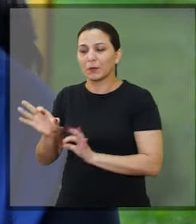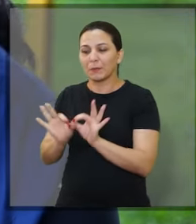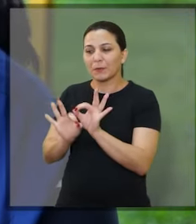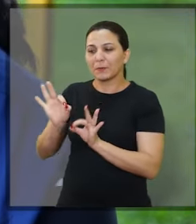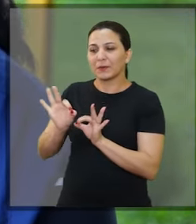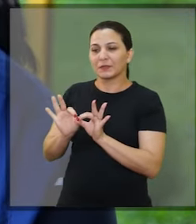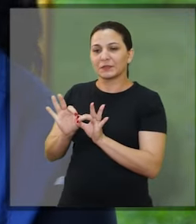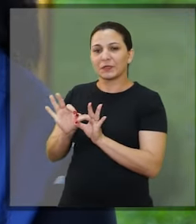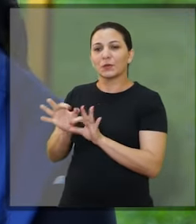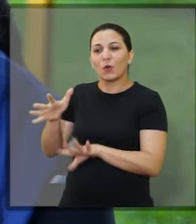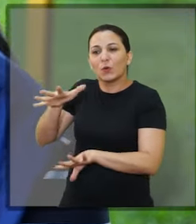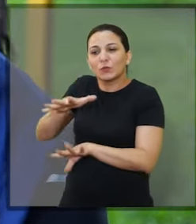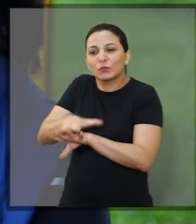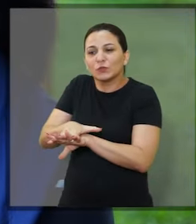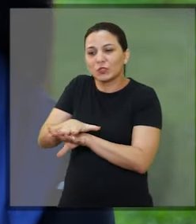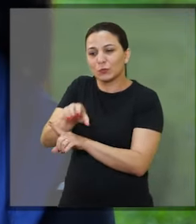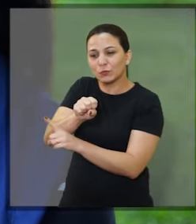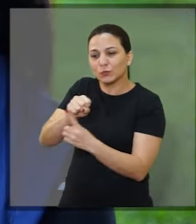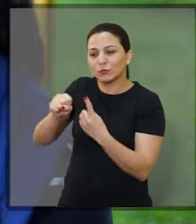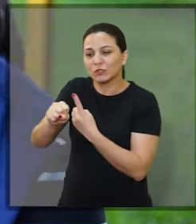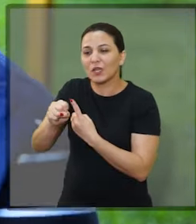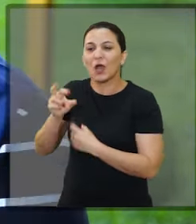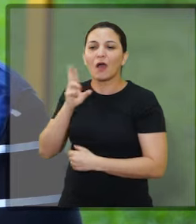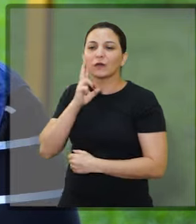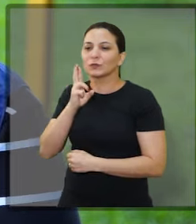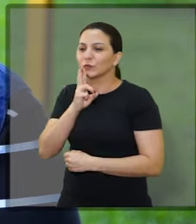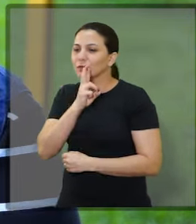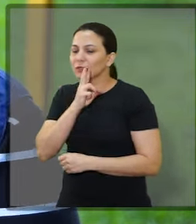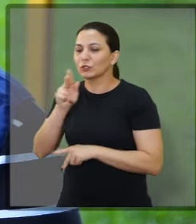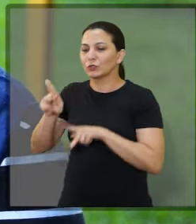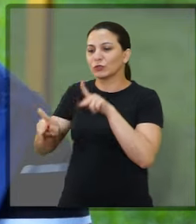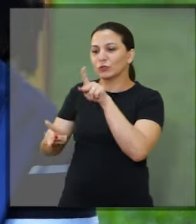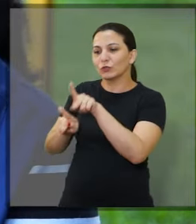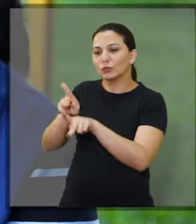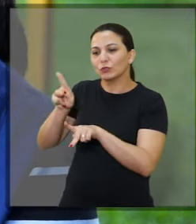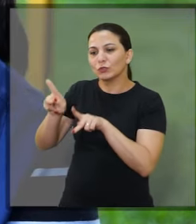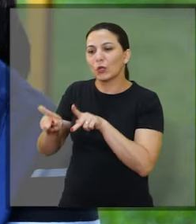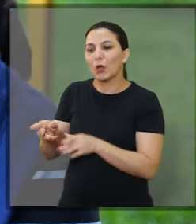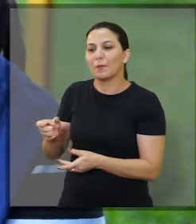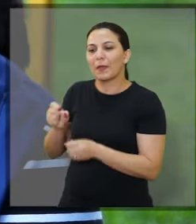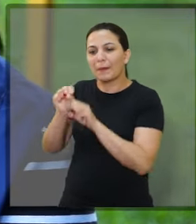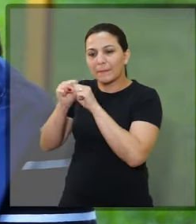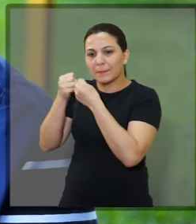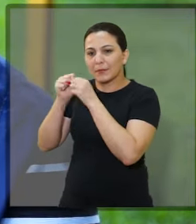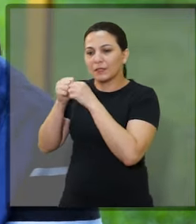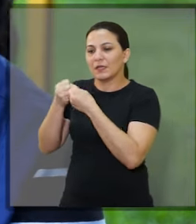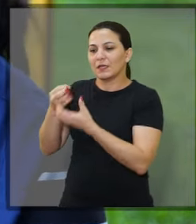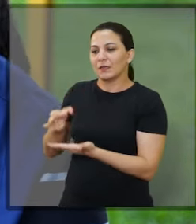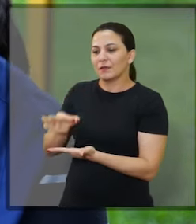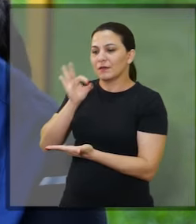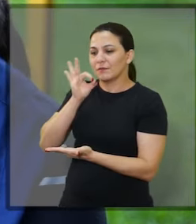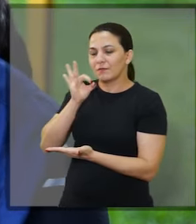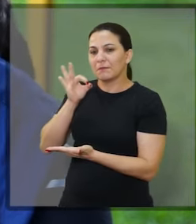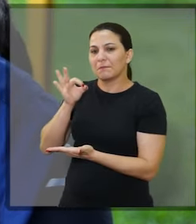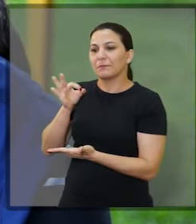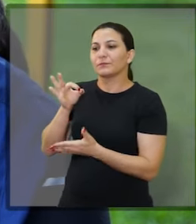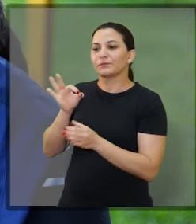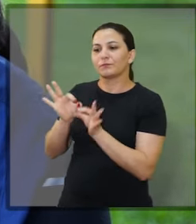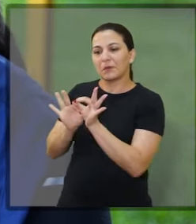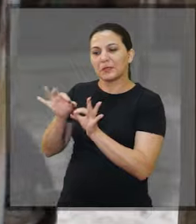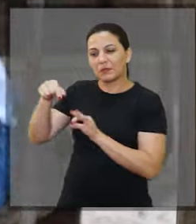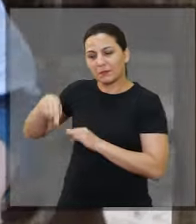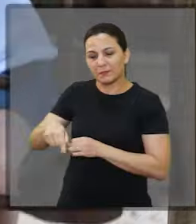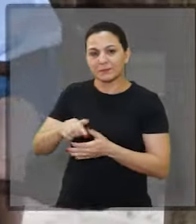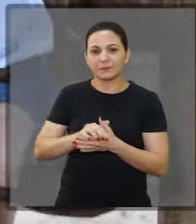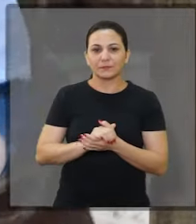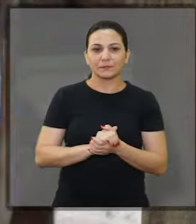e começaram a poder conviver num restaurante, num shopping, numa padaria, num café, que eles fazem esse tipo de trabalho